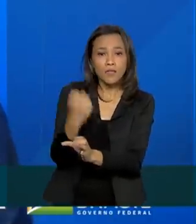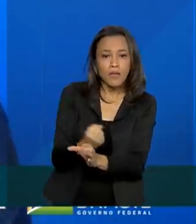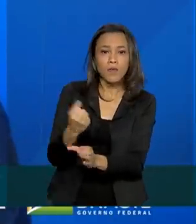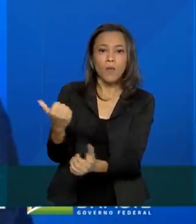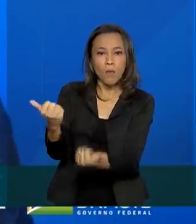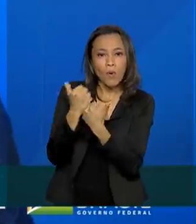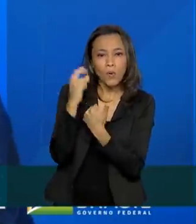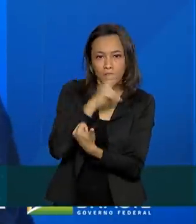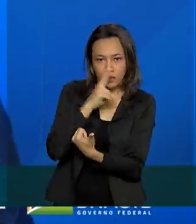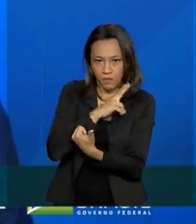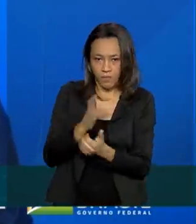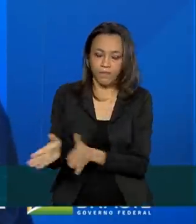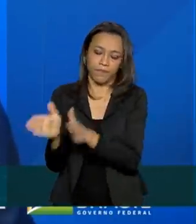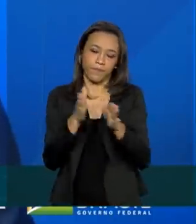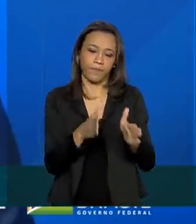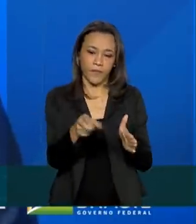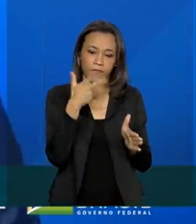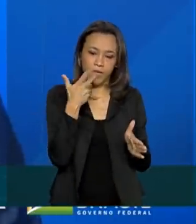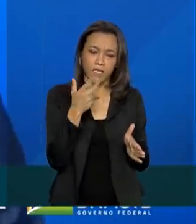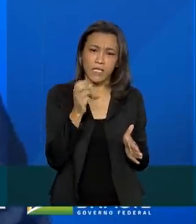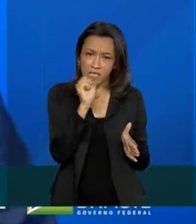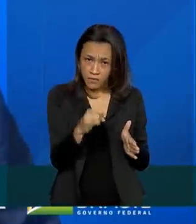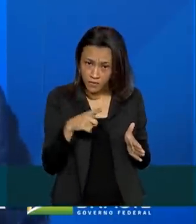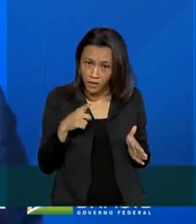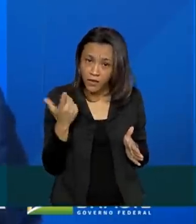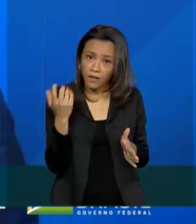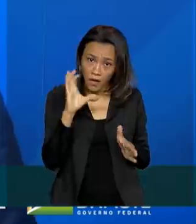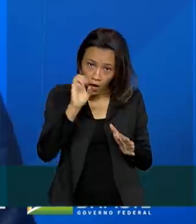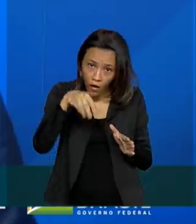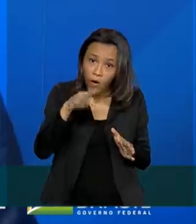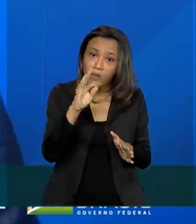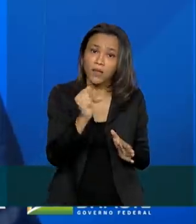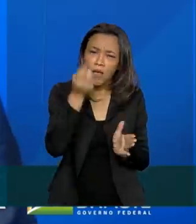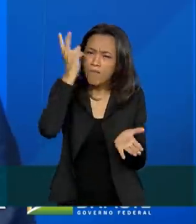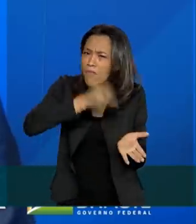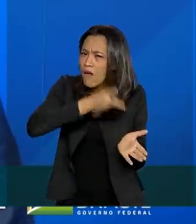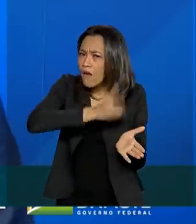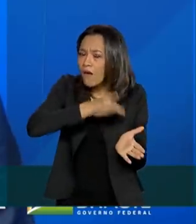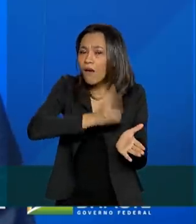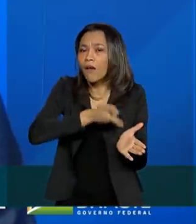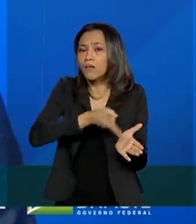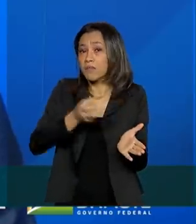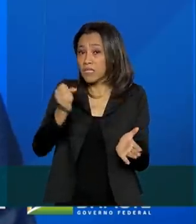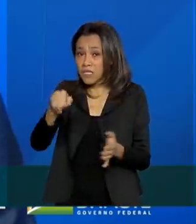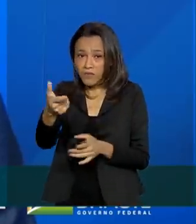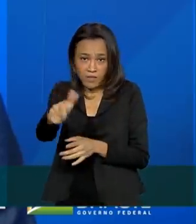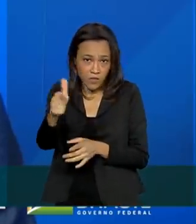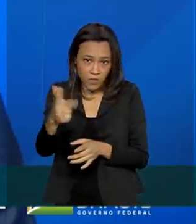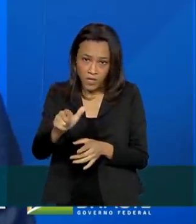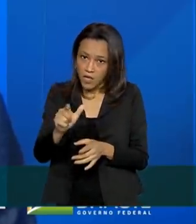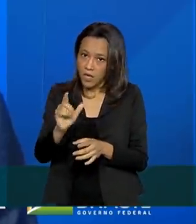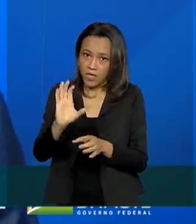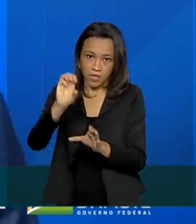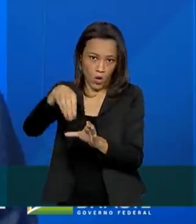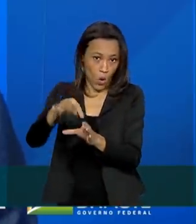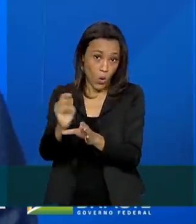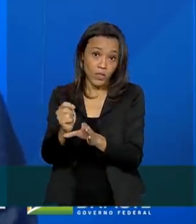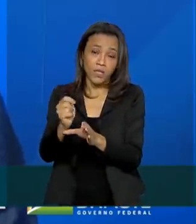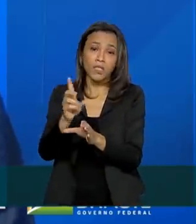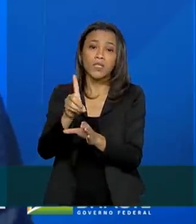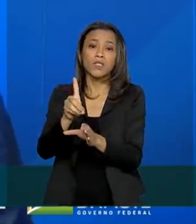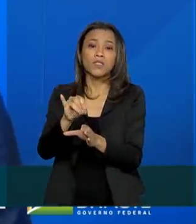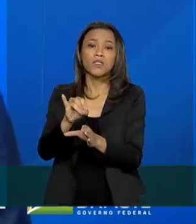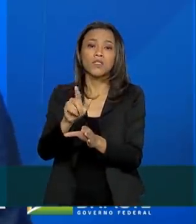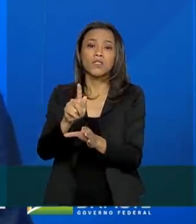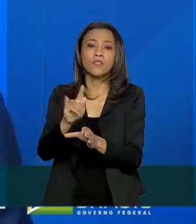acaso você já tem essa conta, é a mesma. Se você não tem a conta digital, será aberta